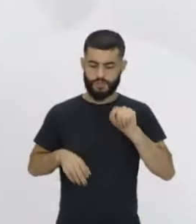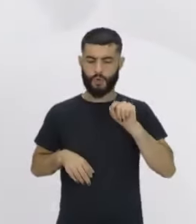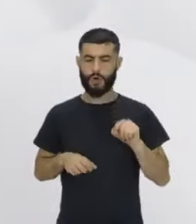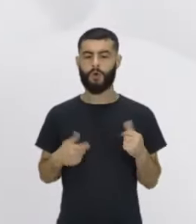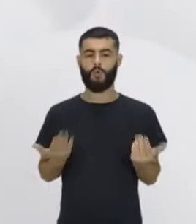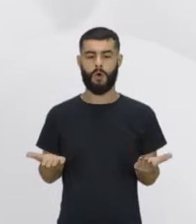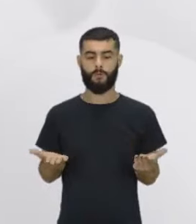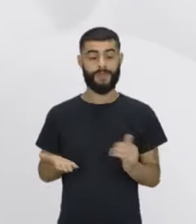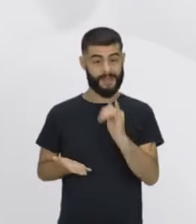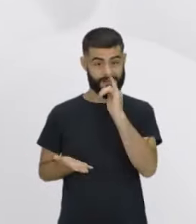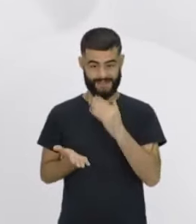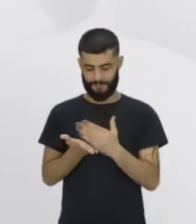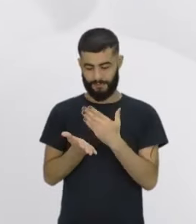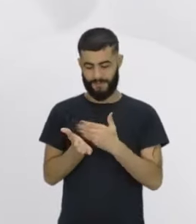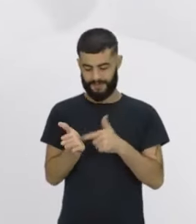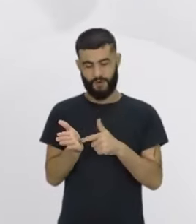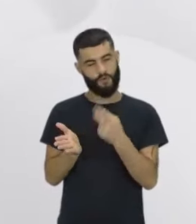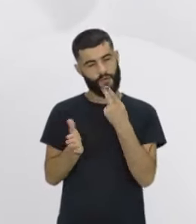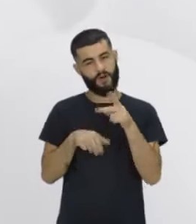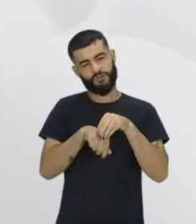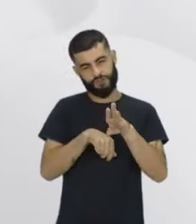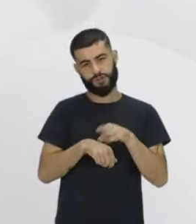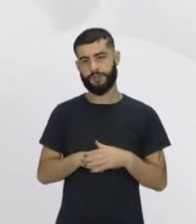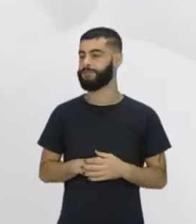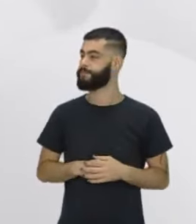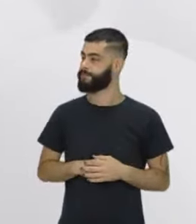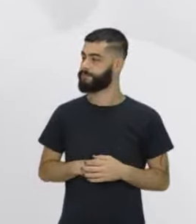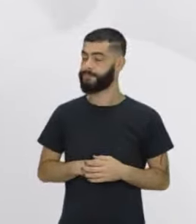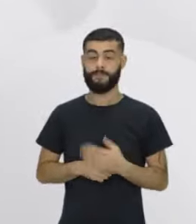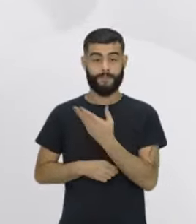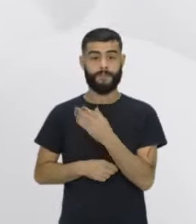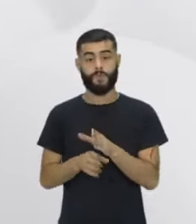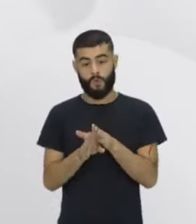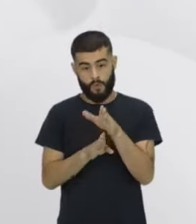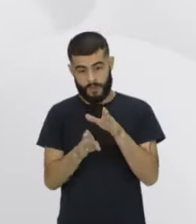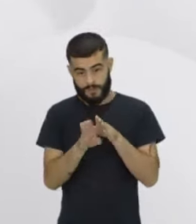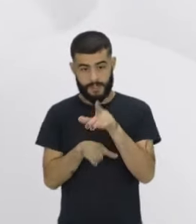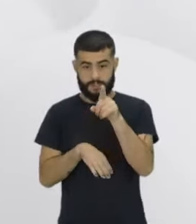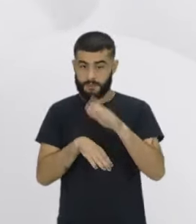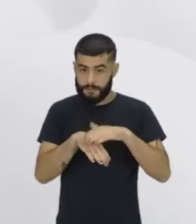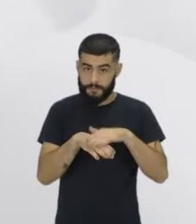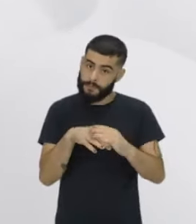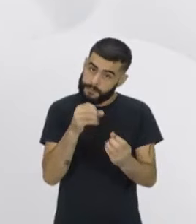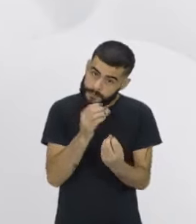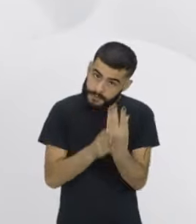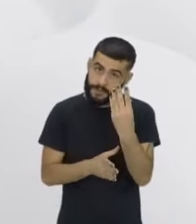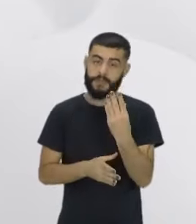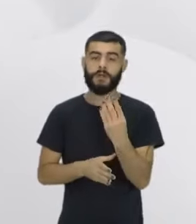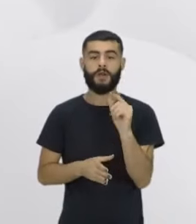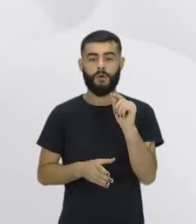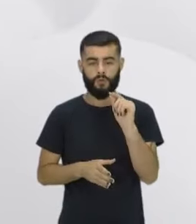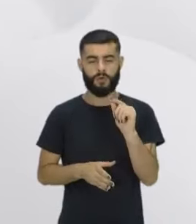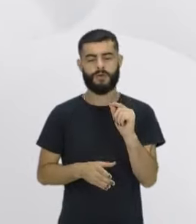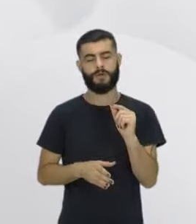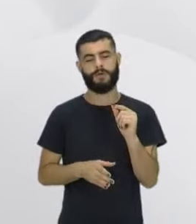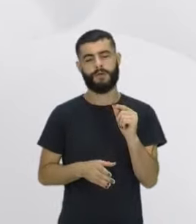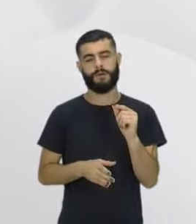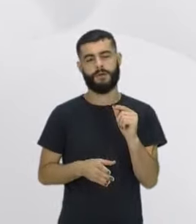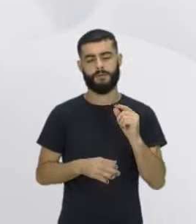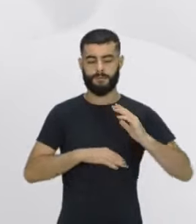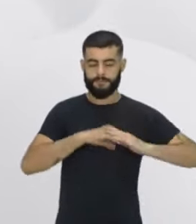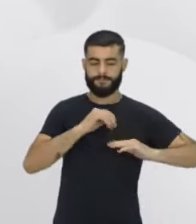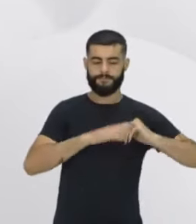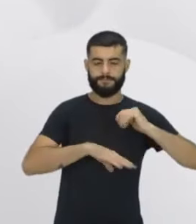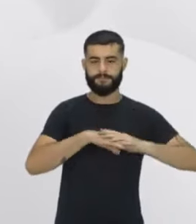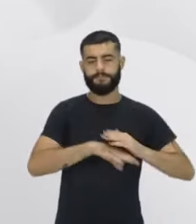aí algumas ações, olha só. Então, orientações para a criação e preenchimento do Diário de Práticas e Vivências, que é um dos materiais que a gente